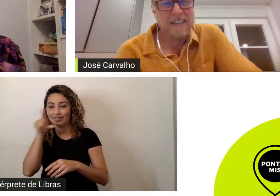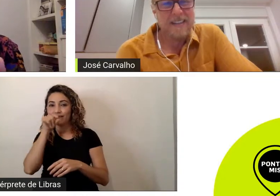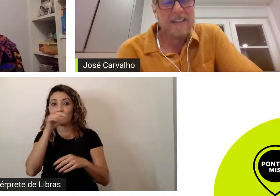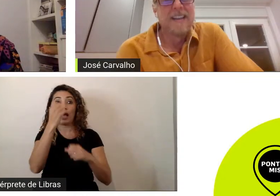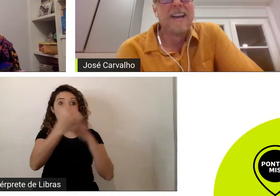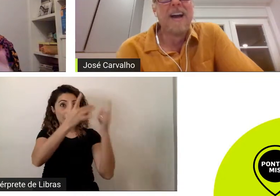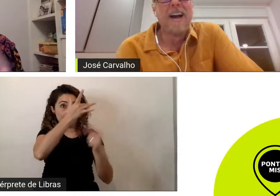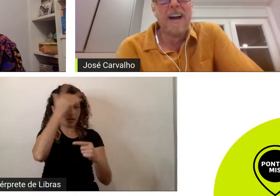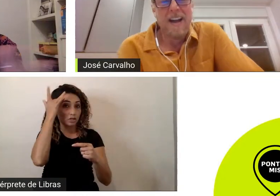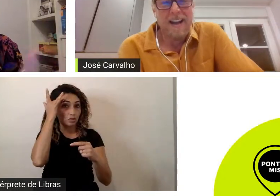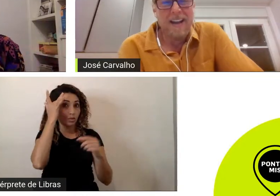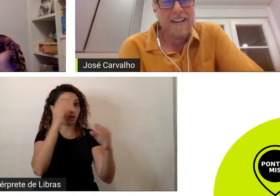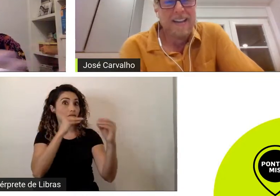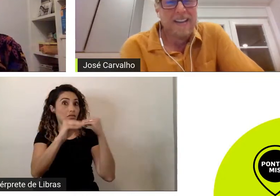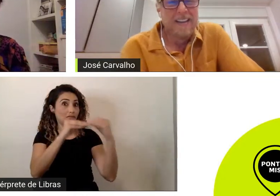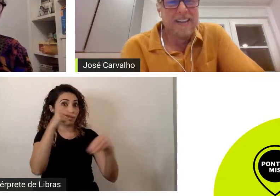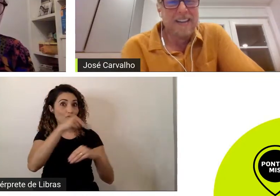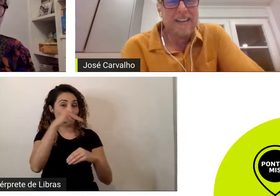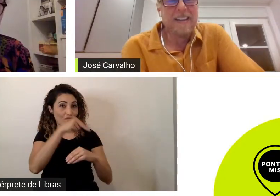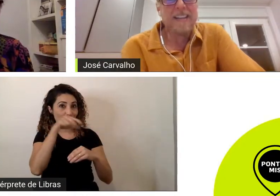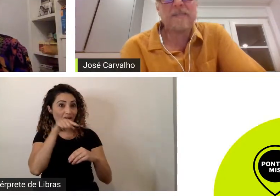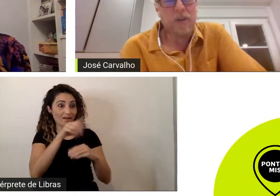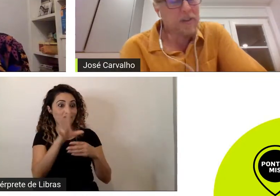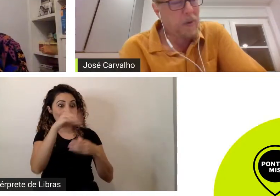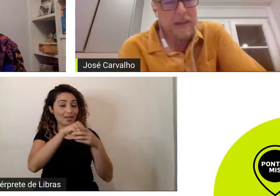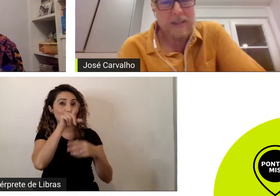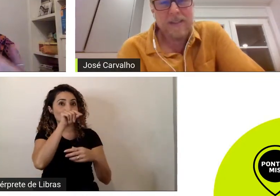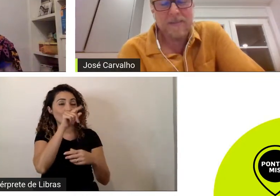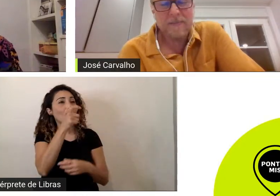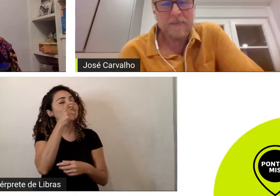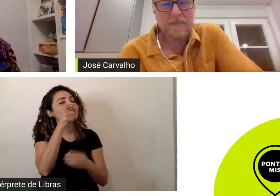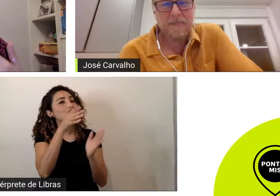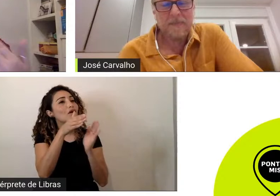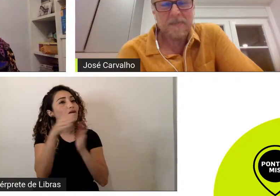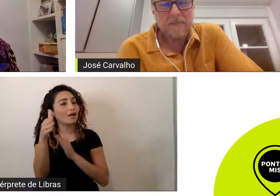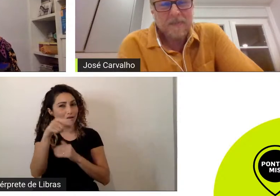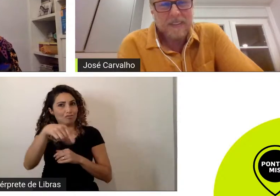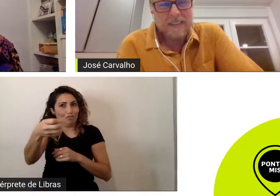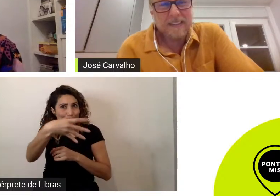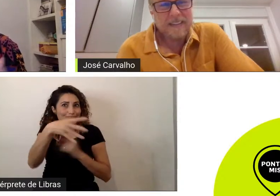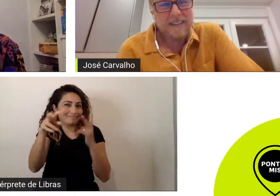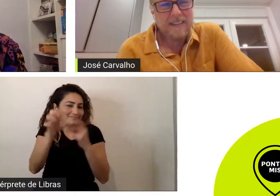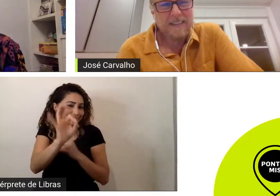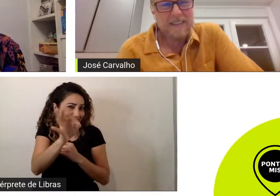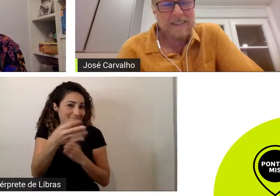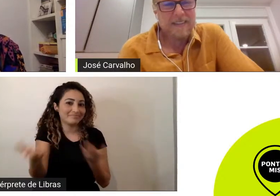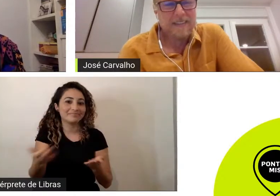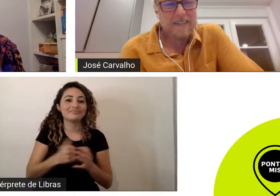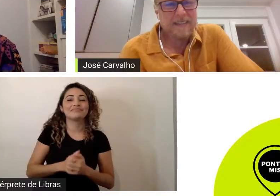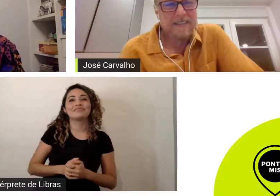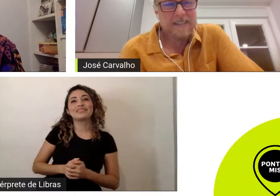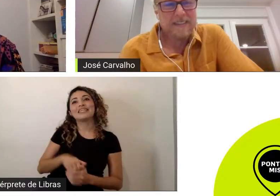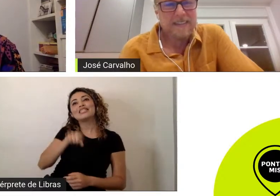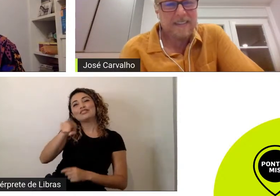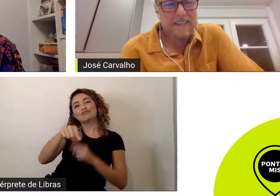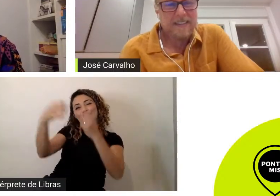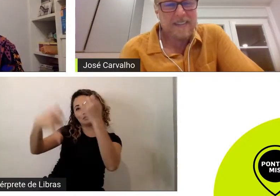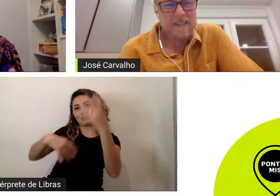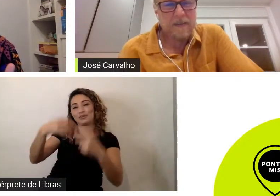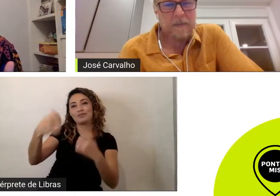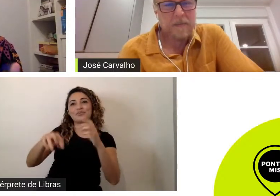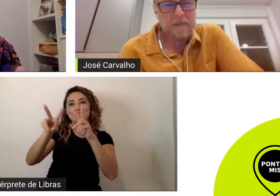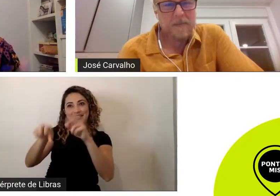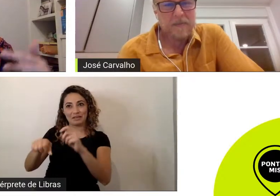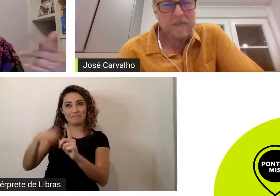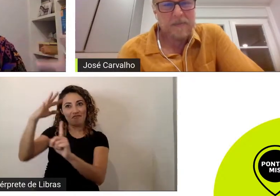Twitter que é um fenômeno novo também e aí tem essa história do fandom que você acabou de comentar é interessante nesse sentido